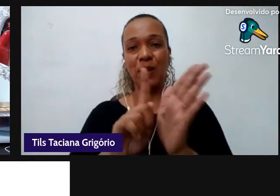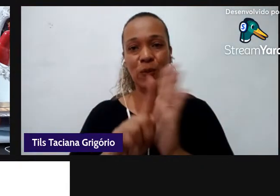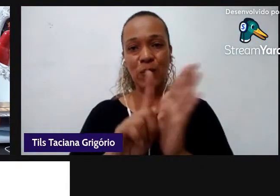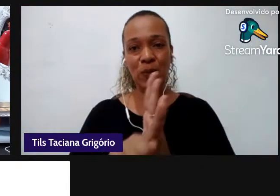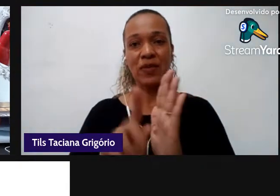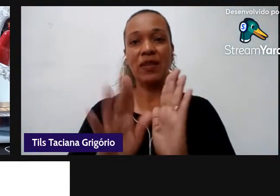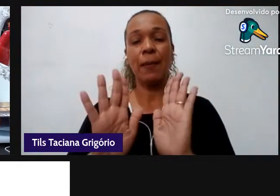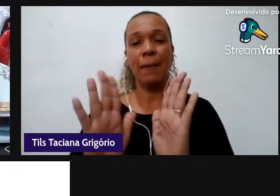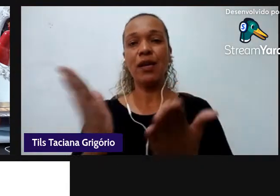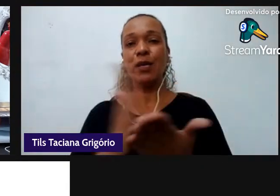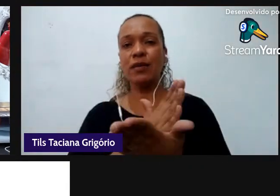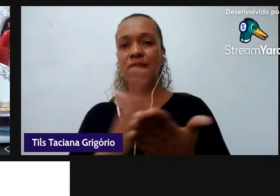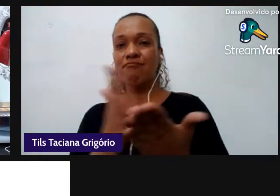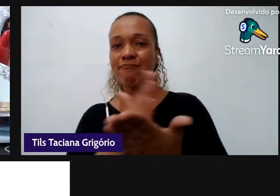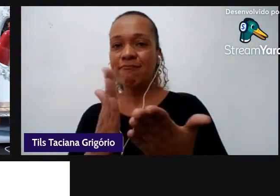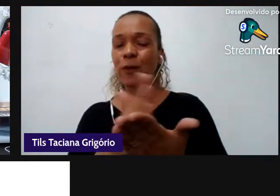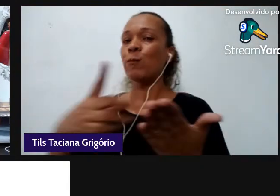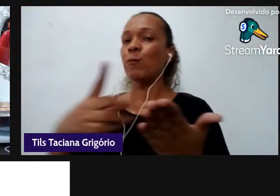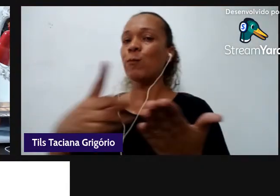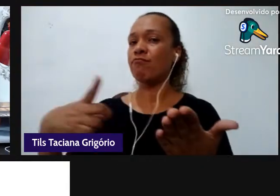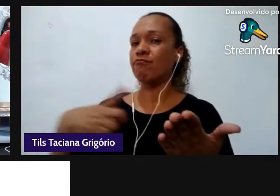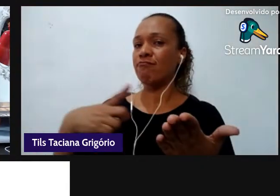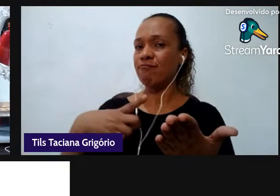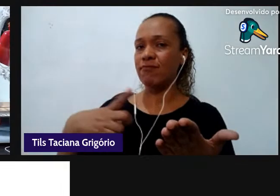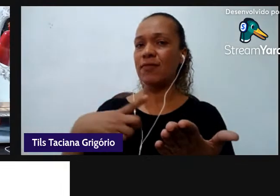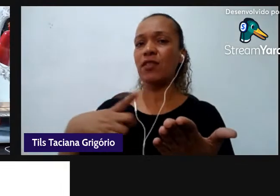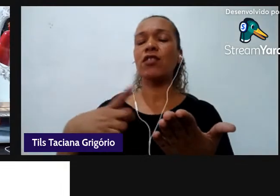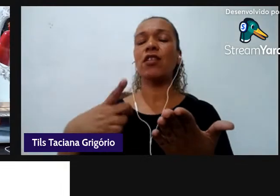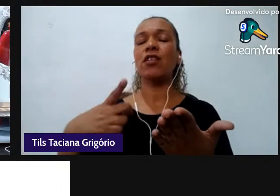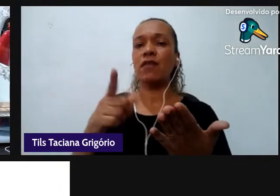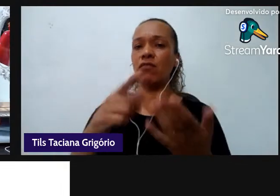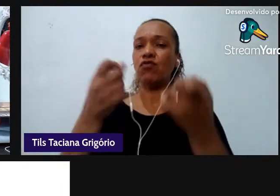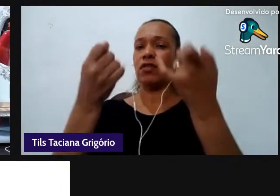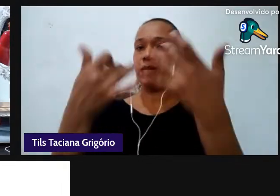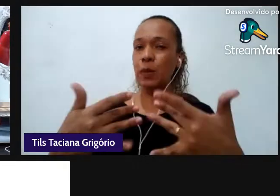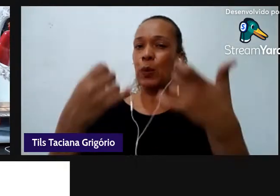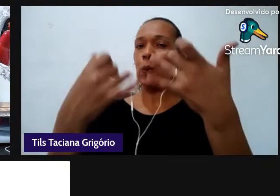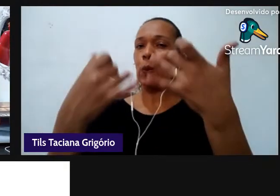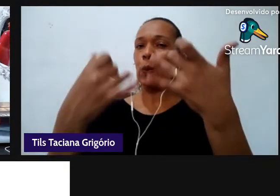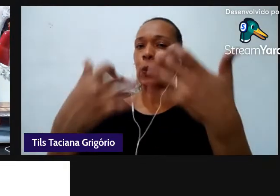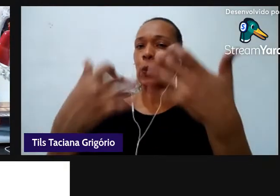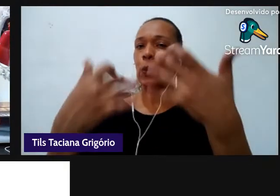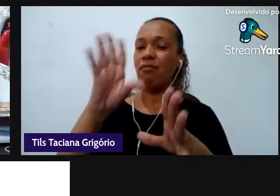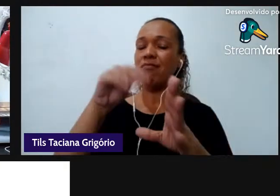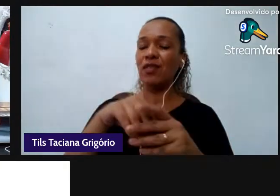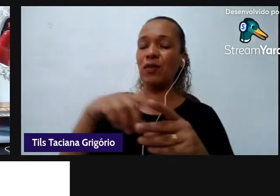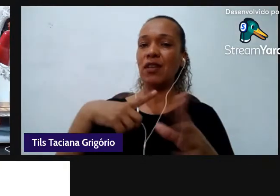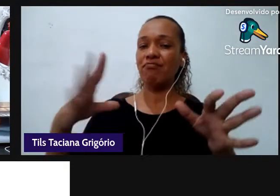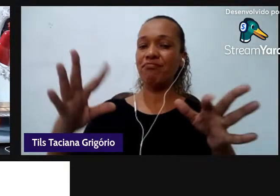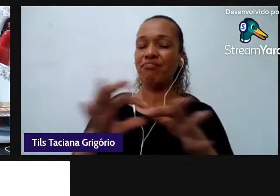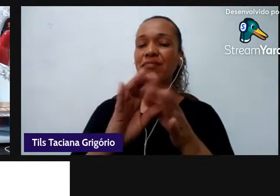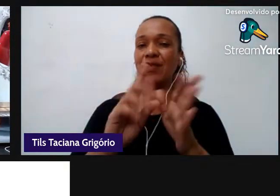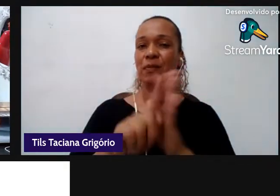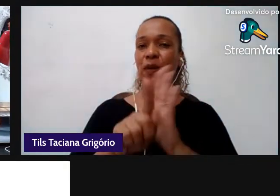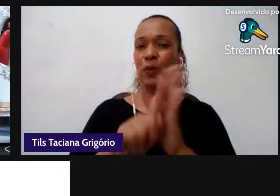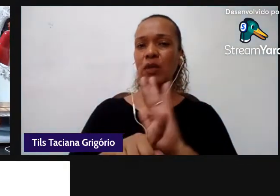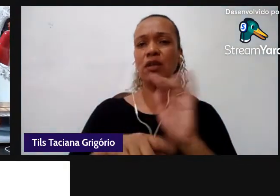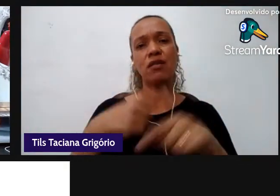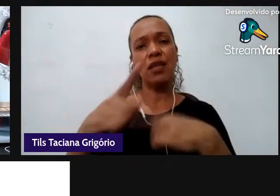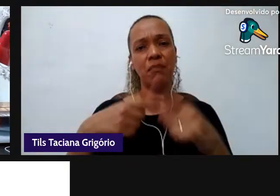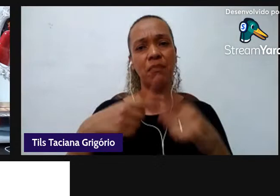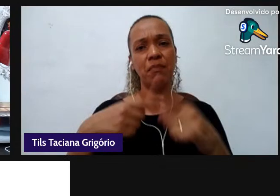foram trazidas ao longo né da sua própria fala e depois vai estar lá disponível a gente vai ter outras oportunidades de